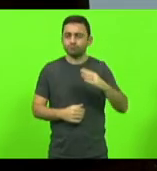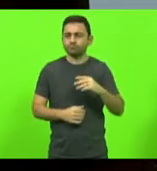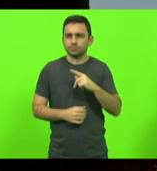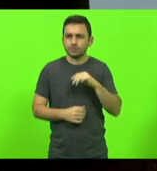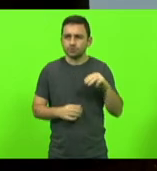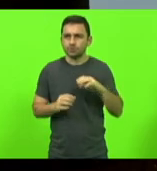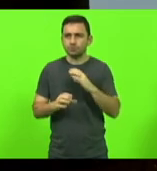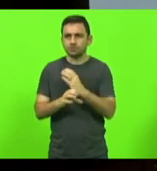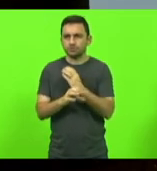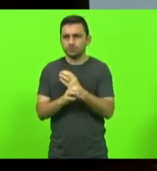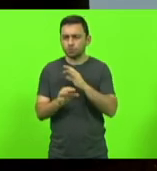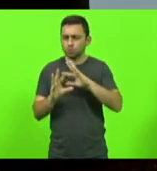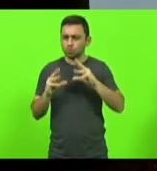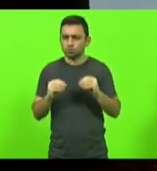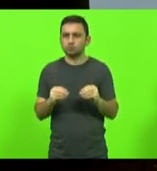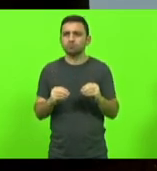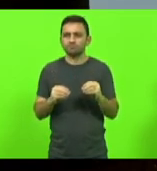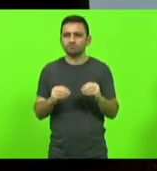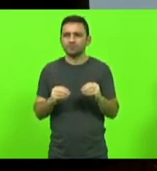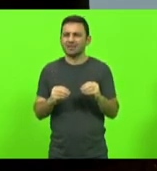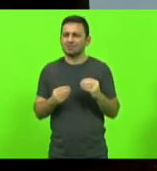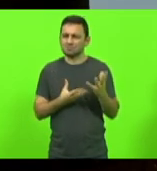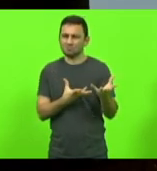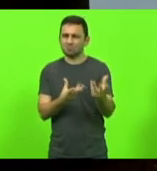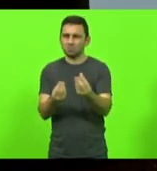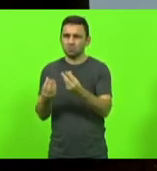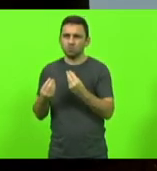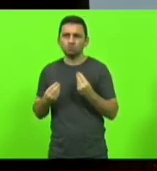e muitas entidades.